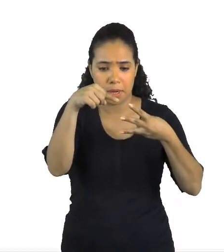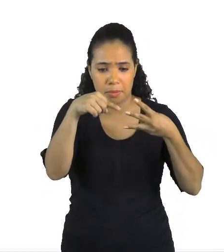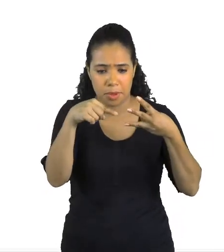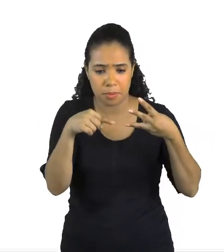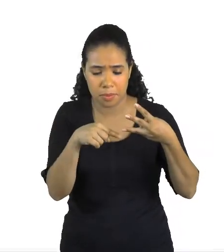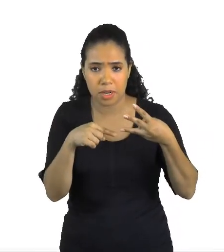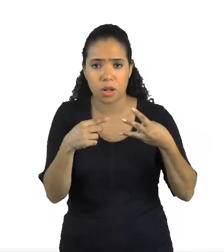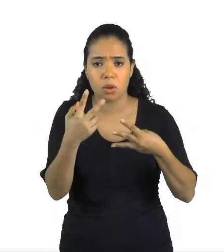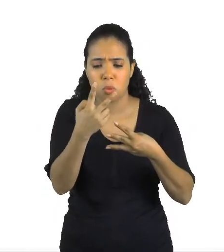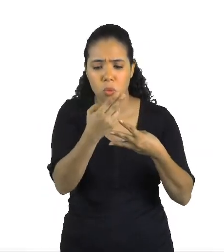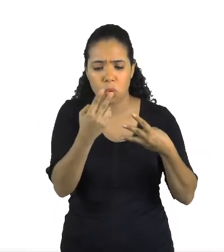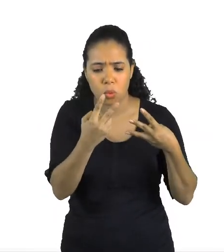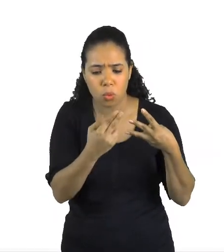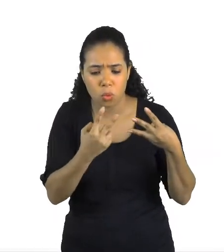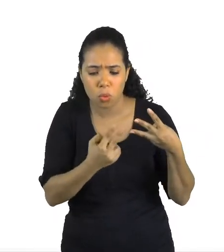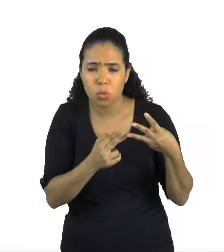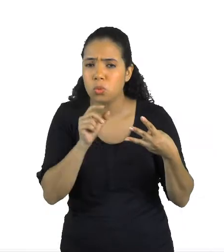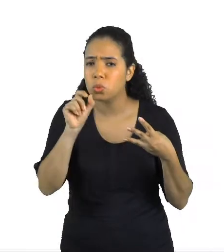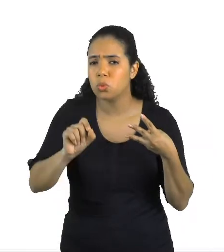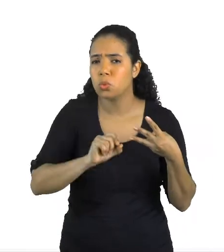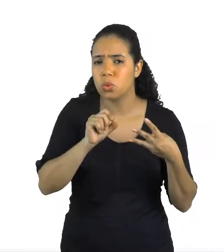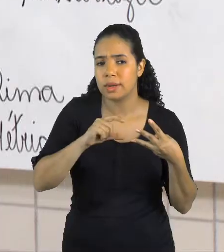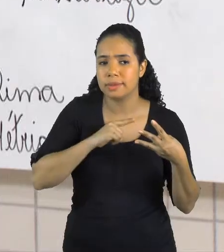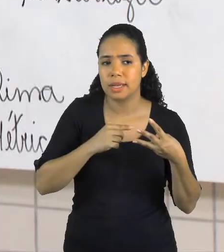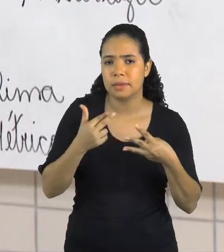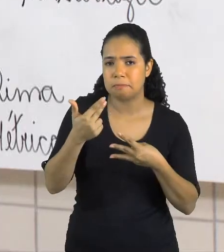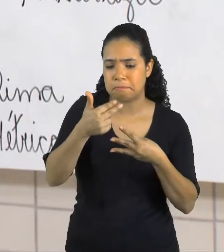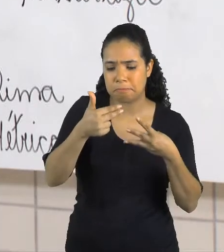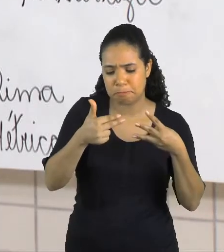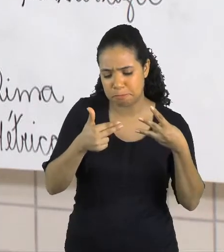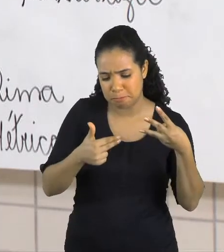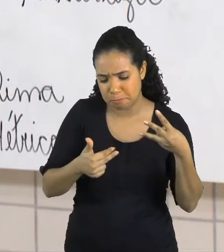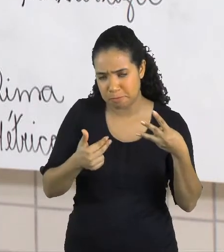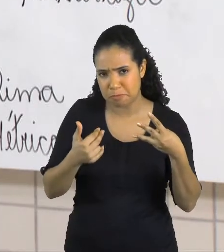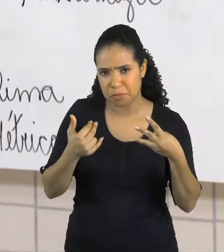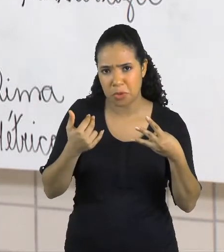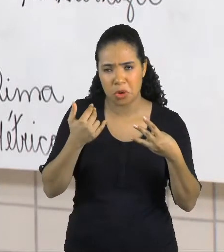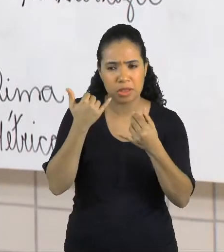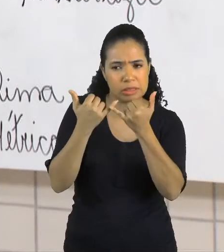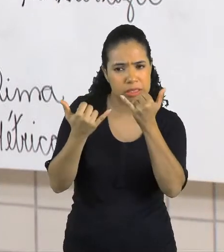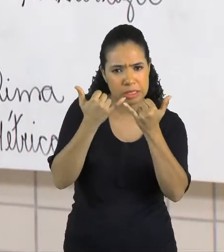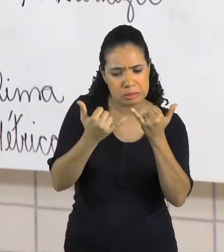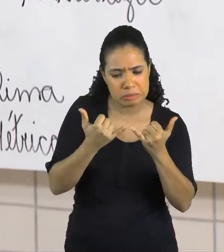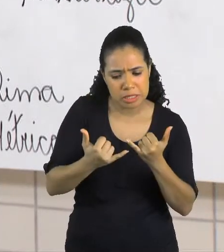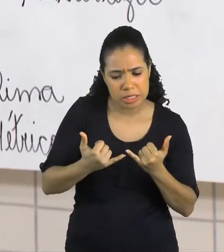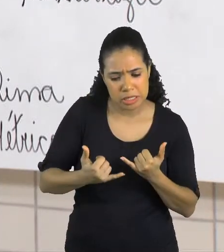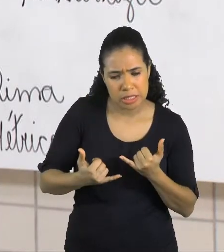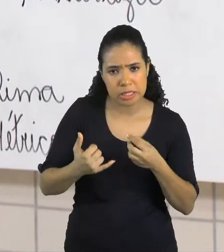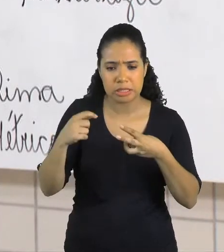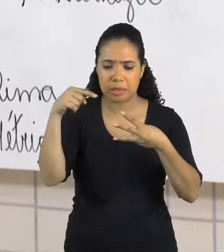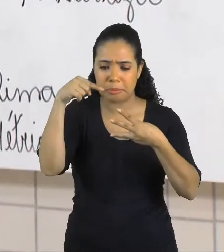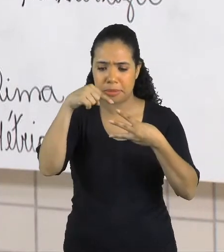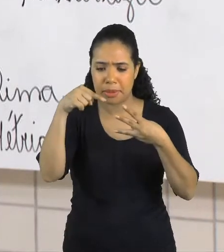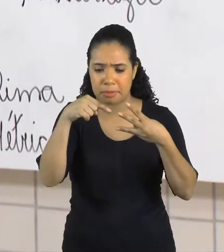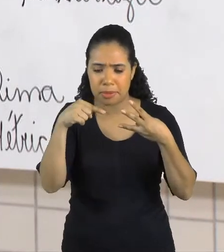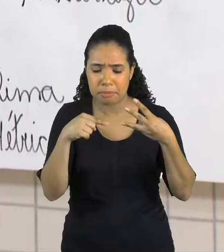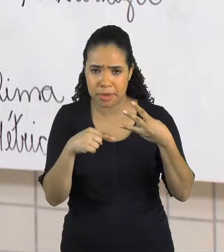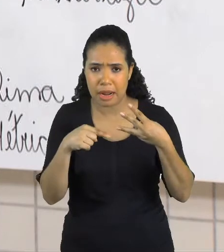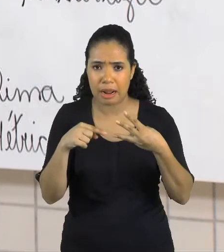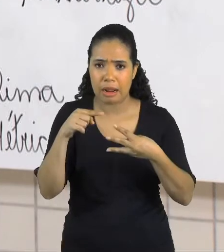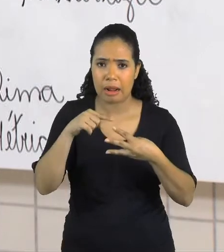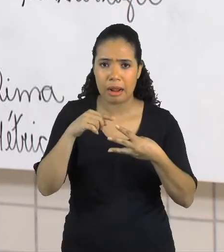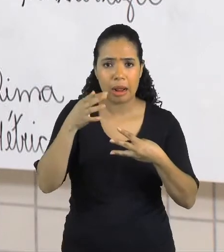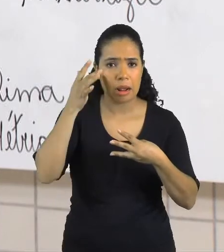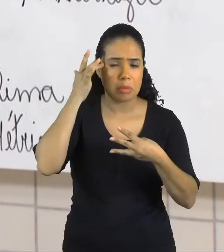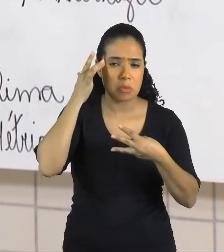comum entre eles? O que há em comum, gente, entre o pontinho de vista, entre o poema da bailarina e entre